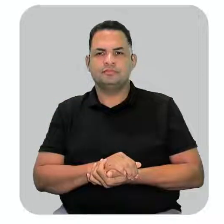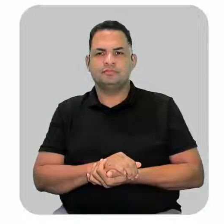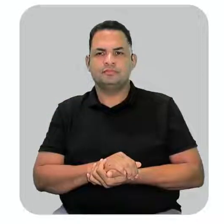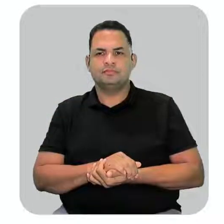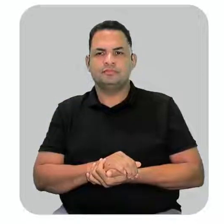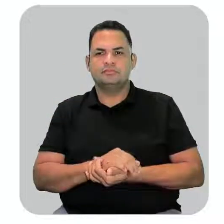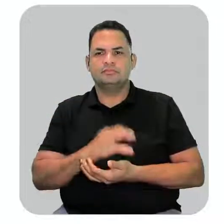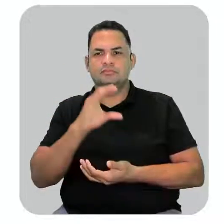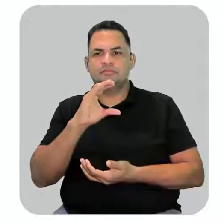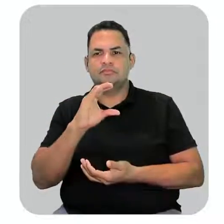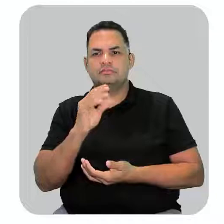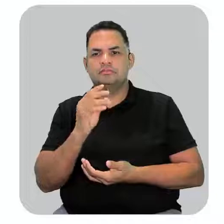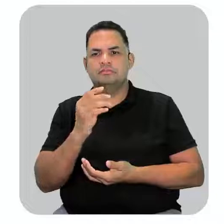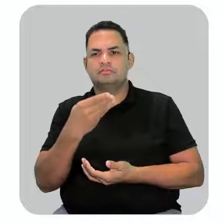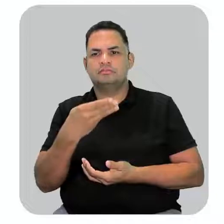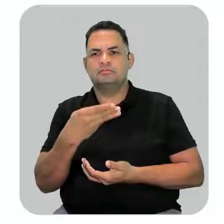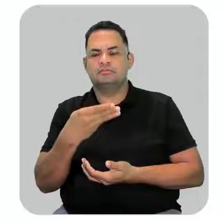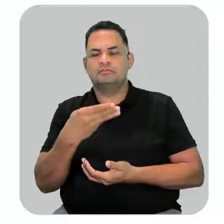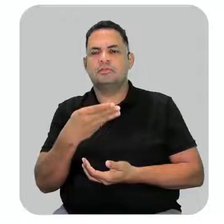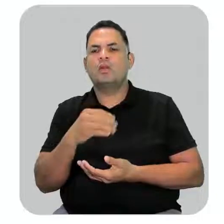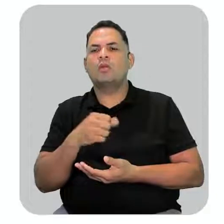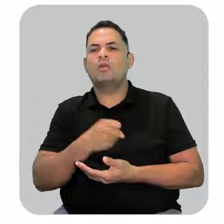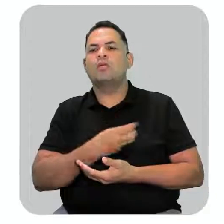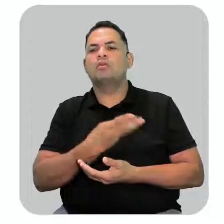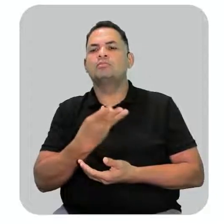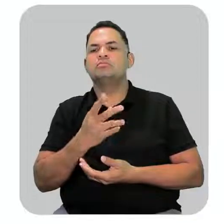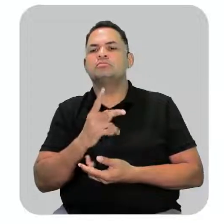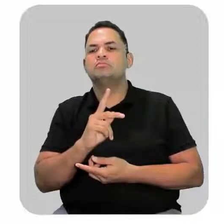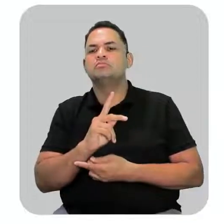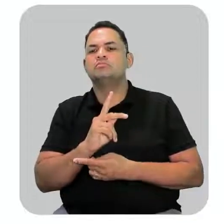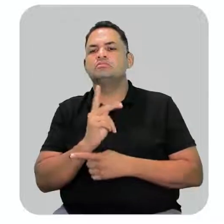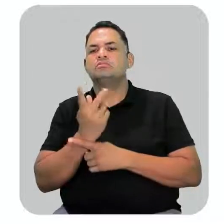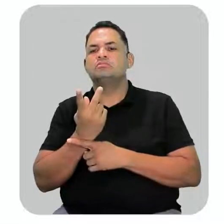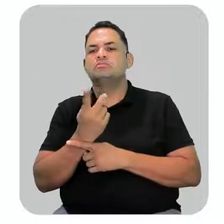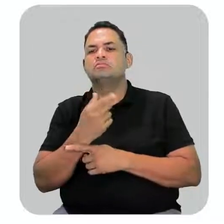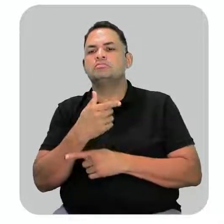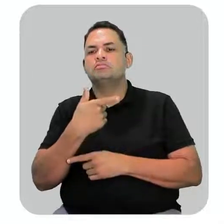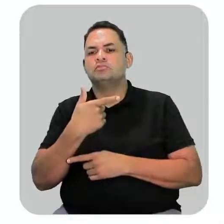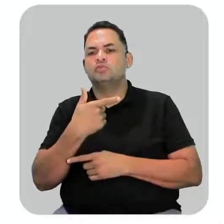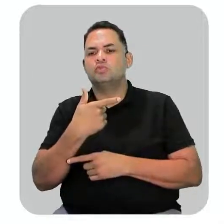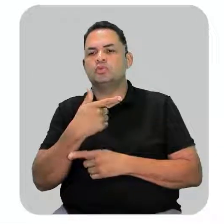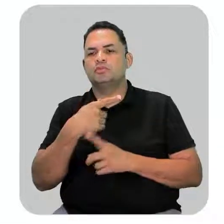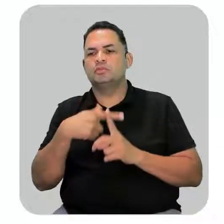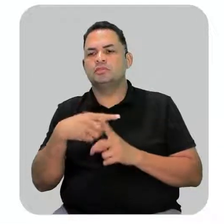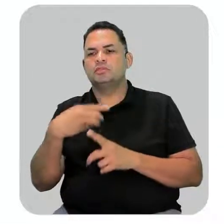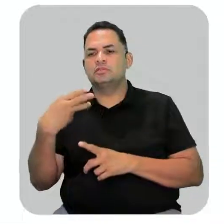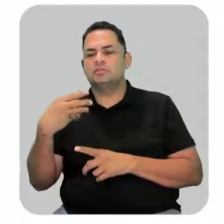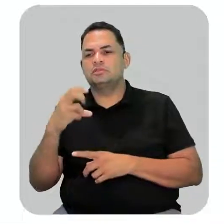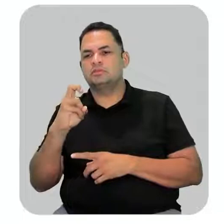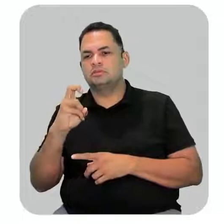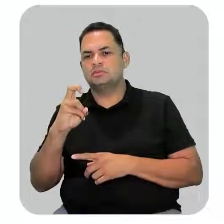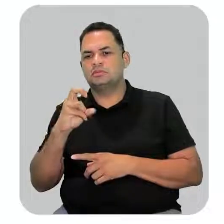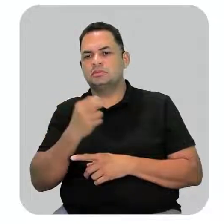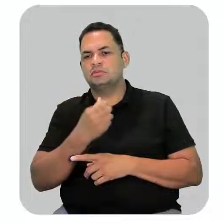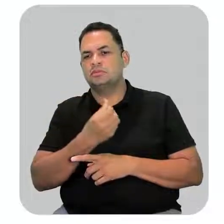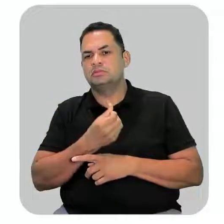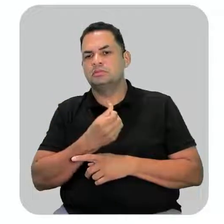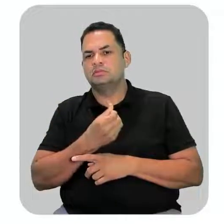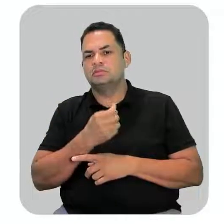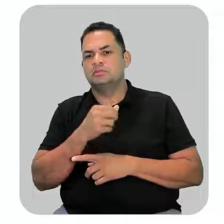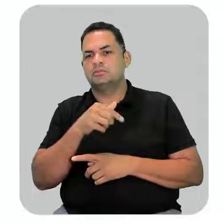C4. Aí quantos hidrogênios tem? 2 com 3, 5, 6, 7,